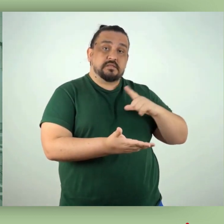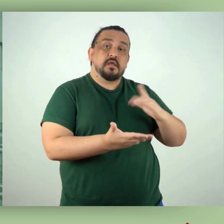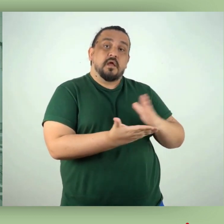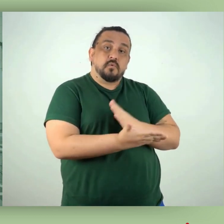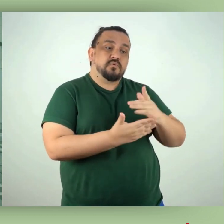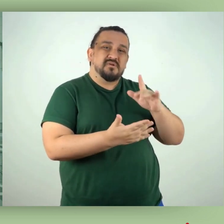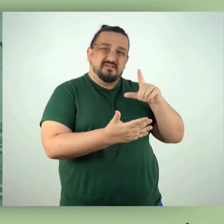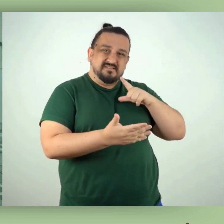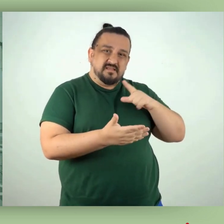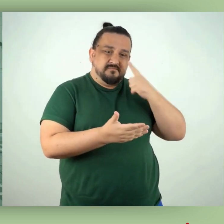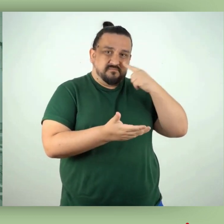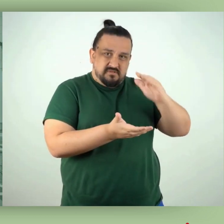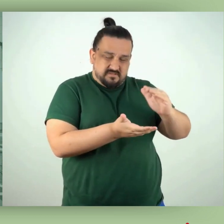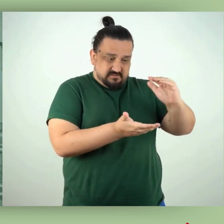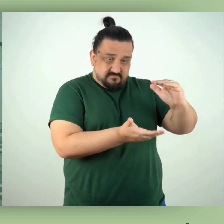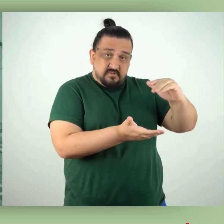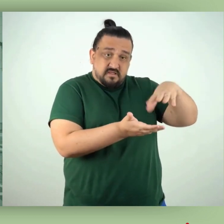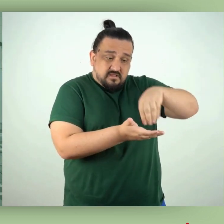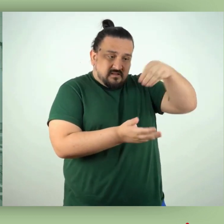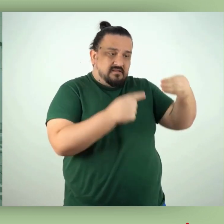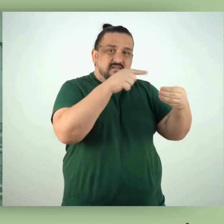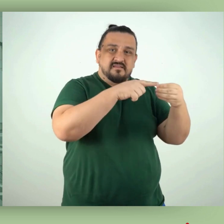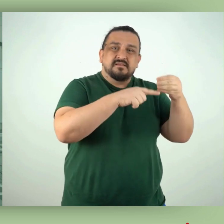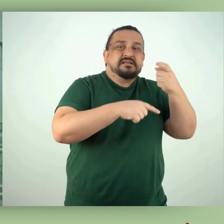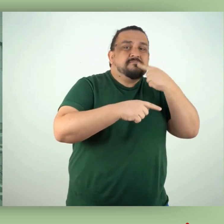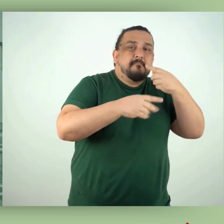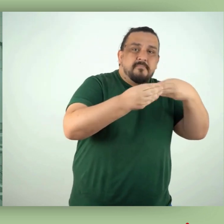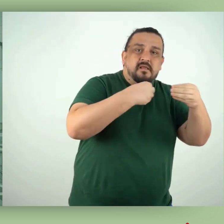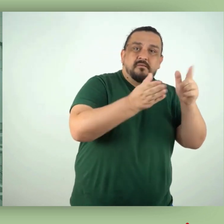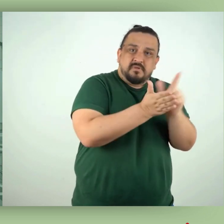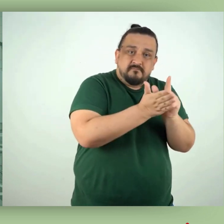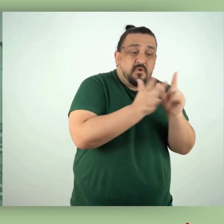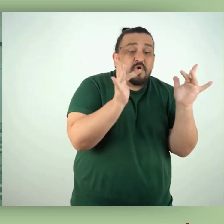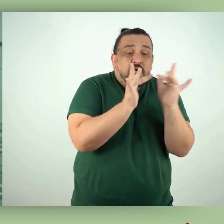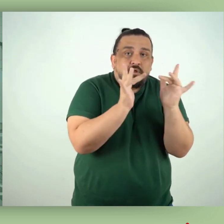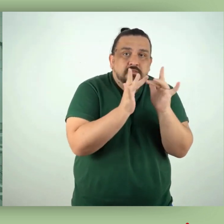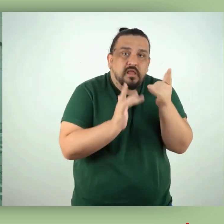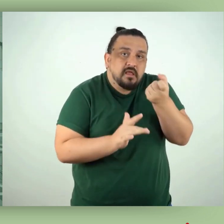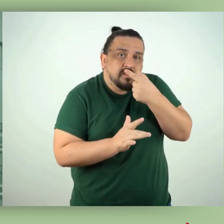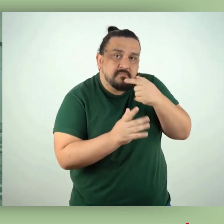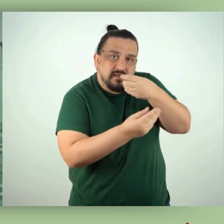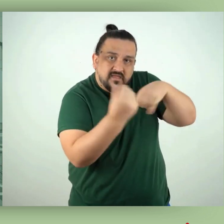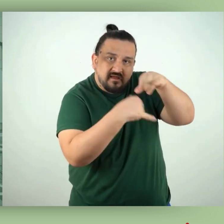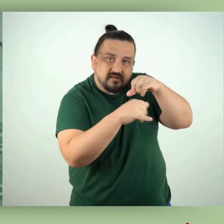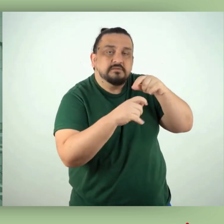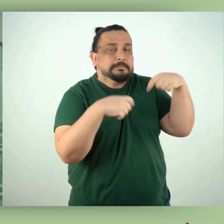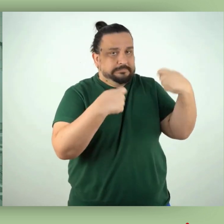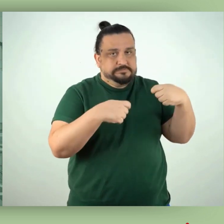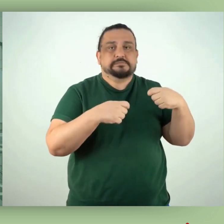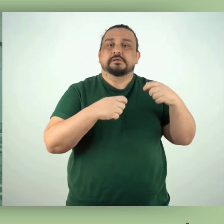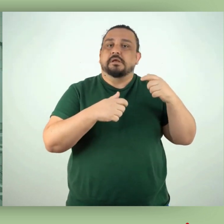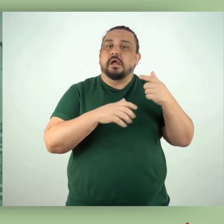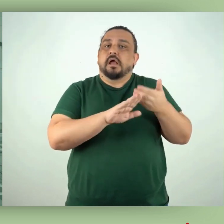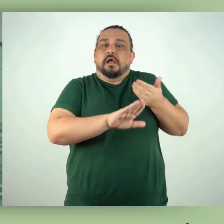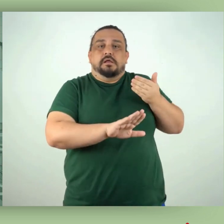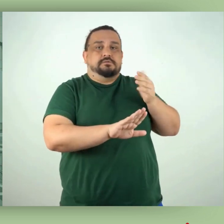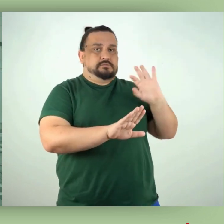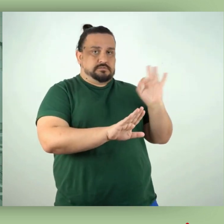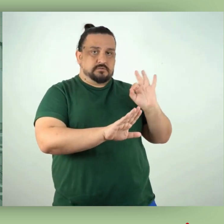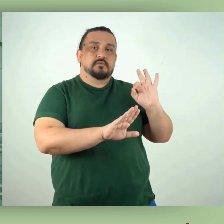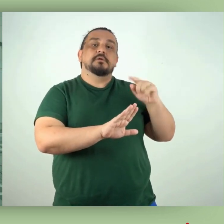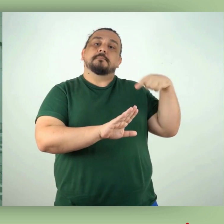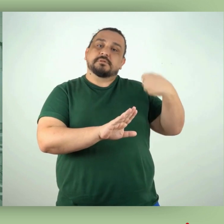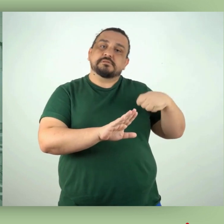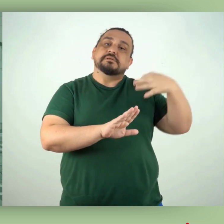que ficam em contato direto com a medicação, das classes farmacêuticas descritas anteriormente, não necessitam de